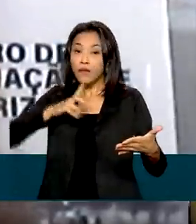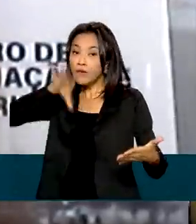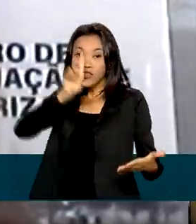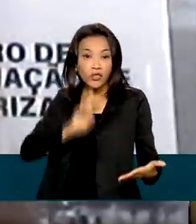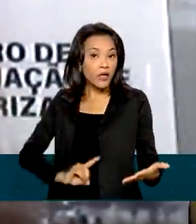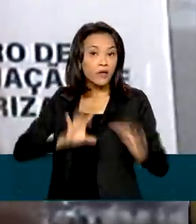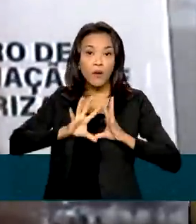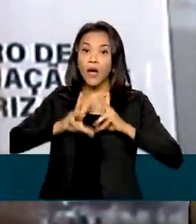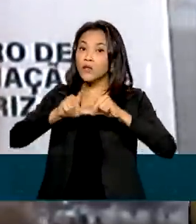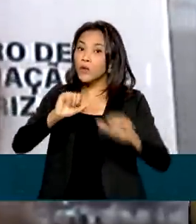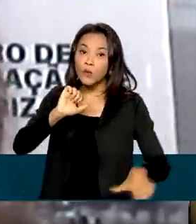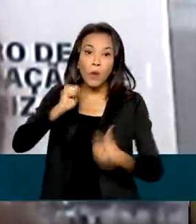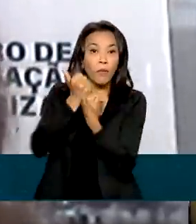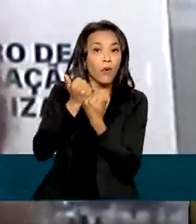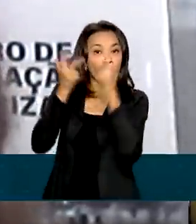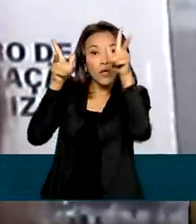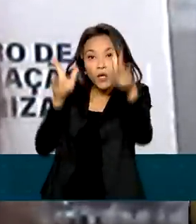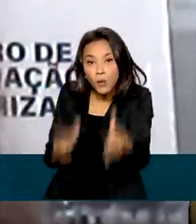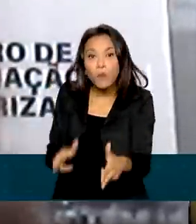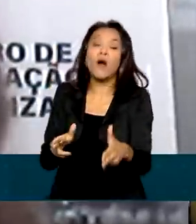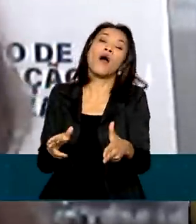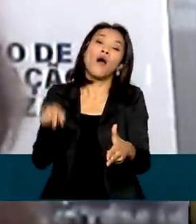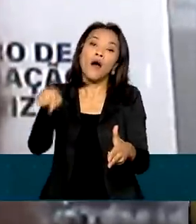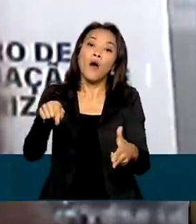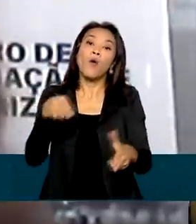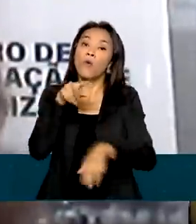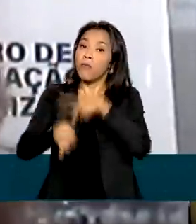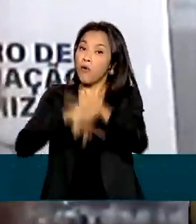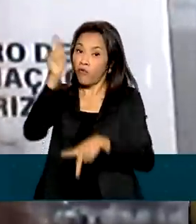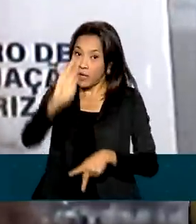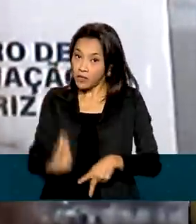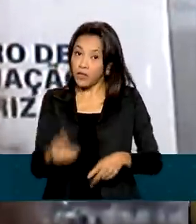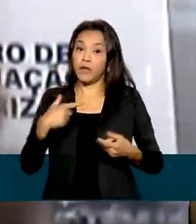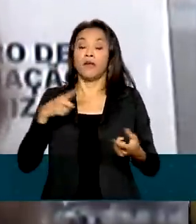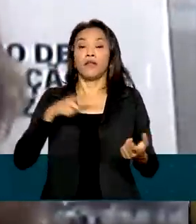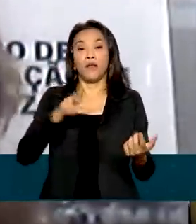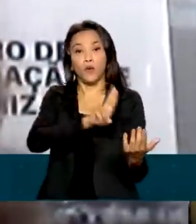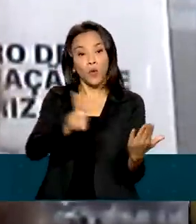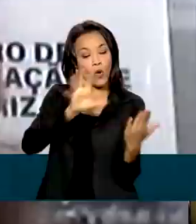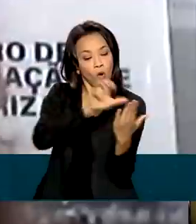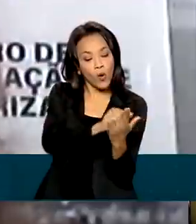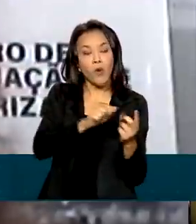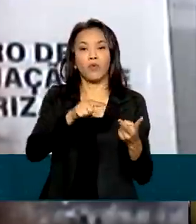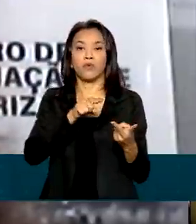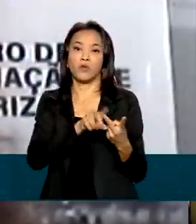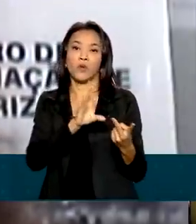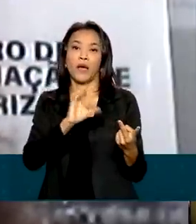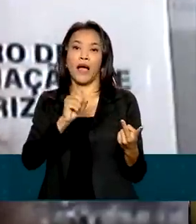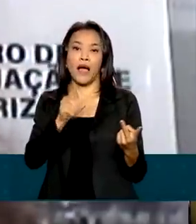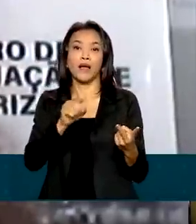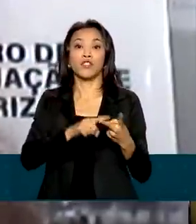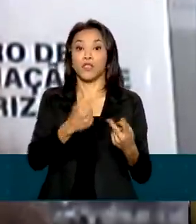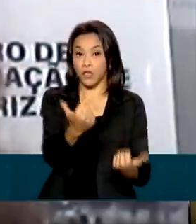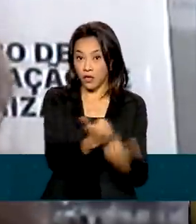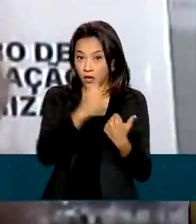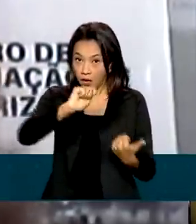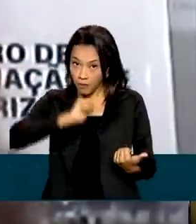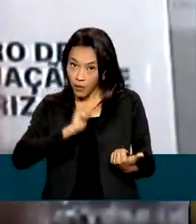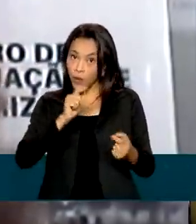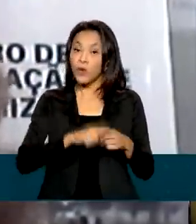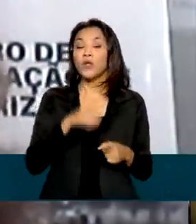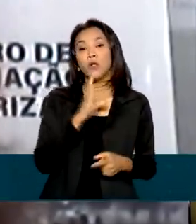sustenciais e igualdade de condições com os nacionais. A do cadastro único, o auxílio Brasil, o benefício de prestação